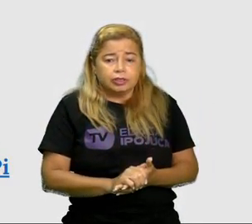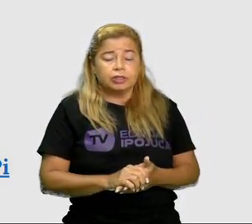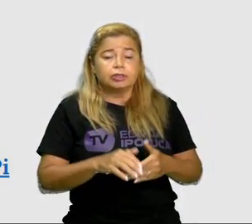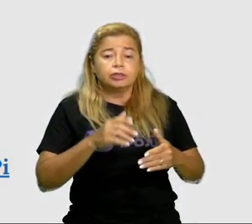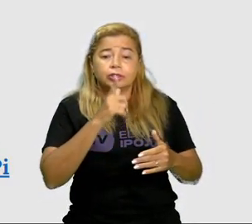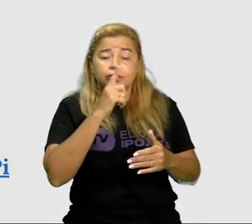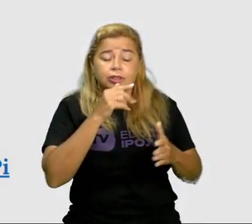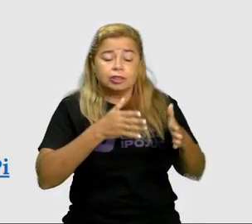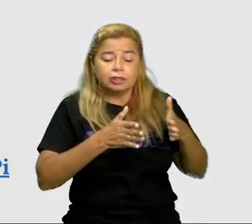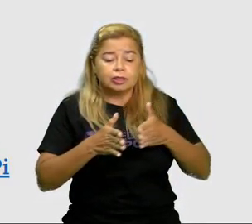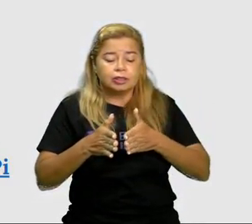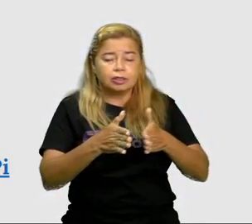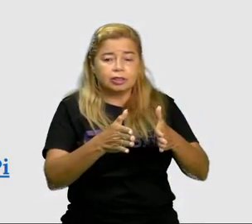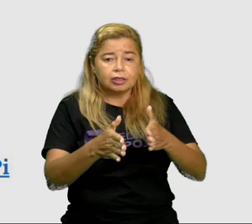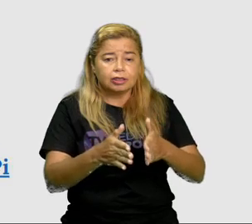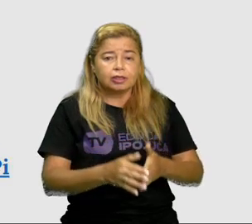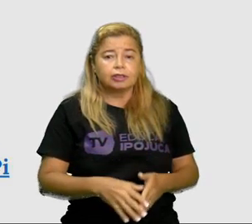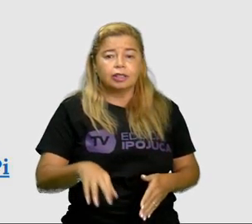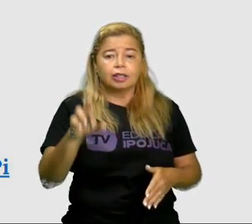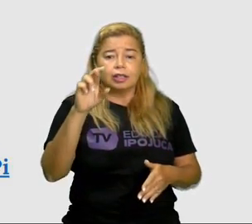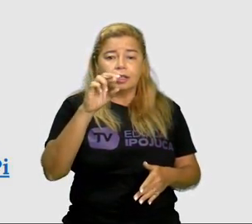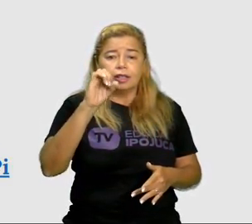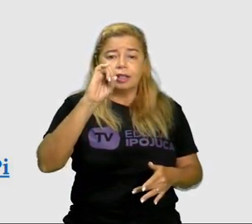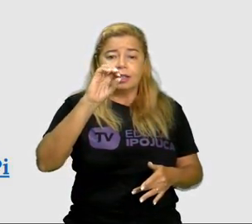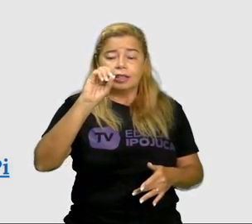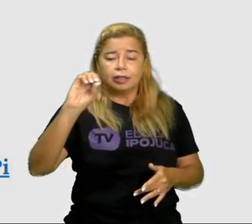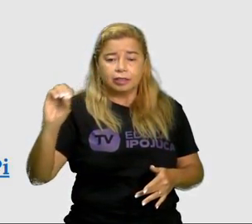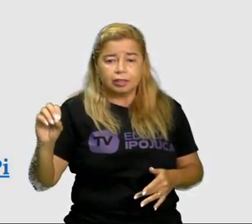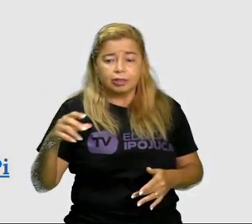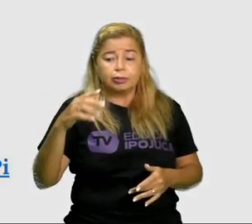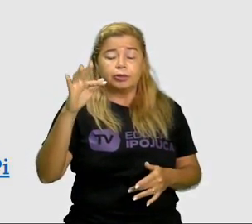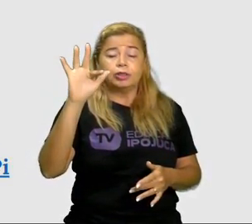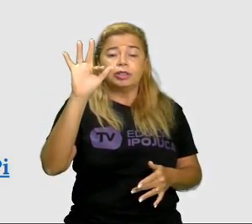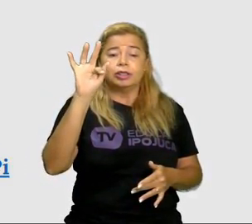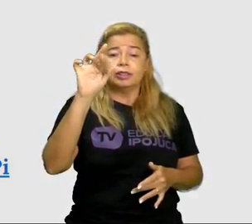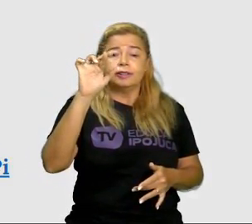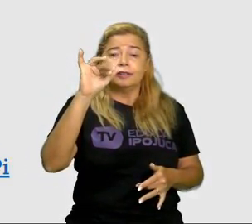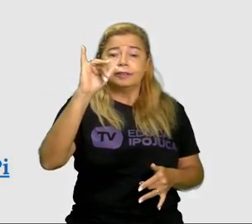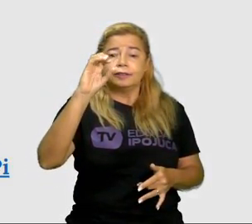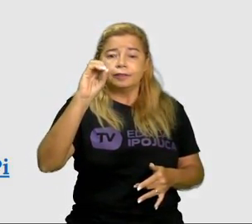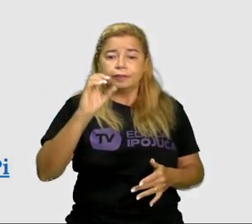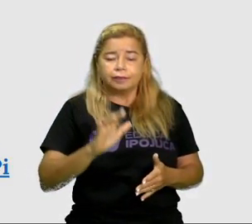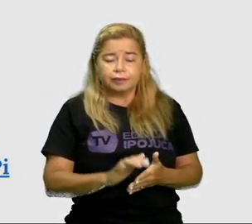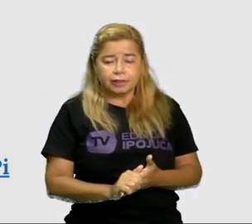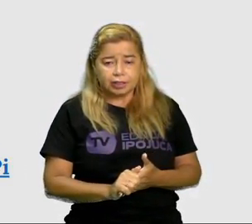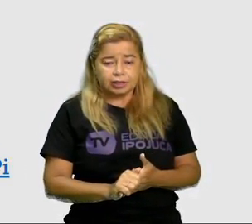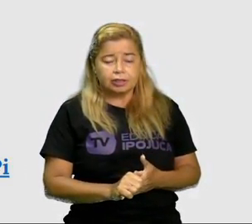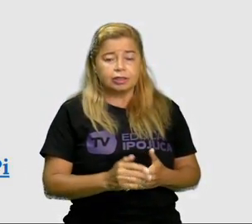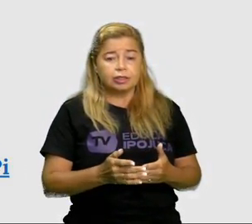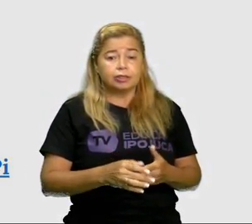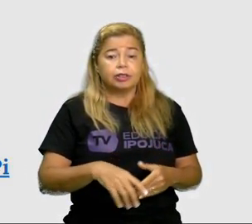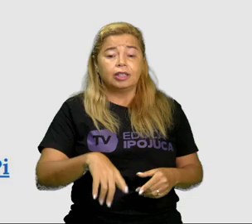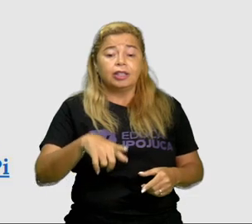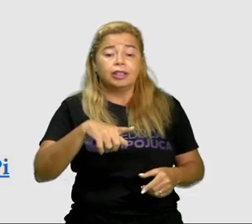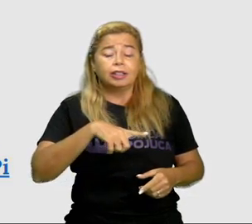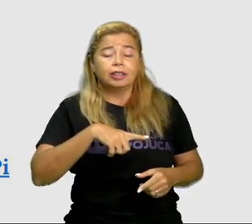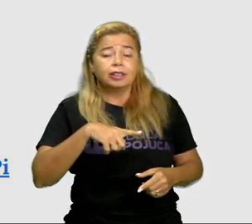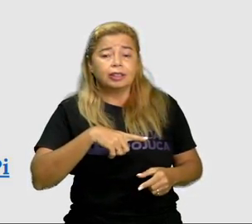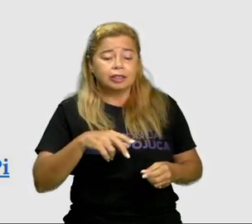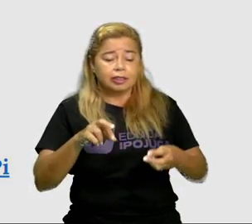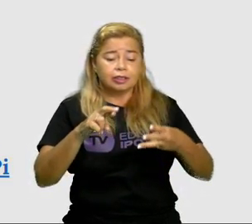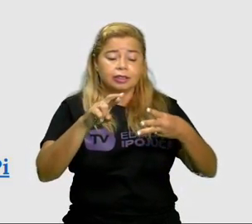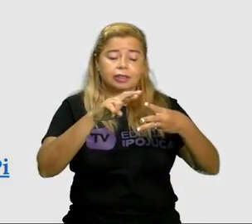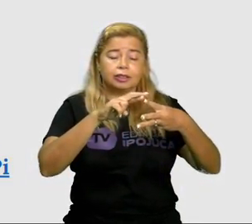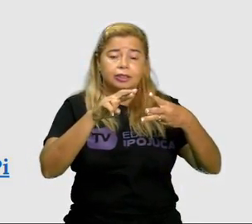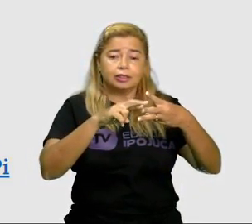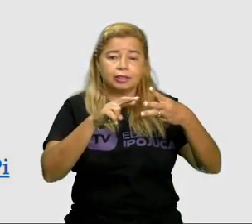possuem a mesma sonoridade. Ou seja, eles possuem rimas